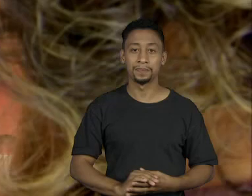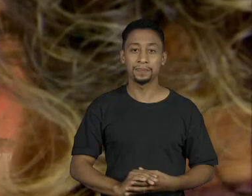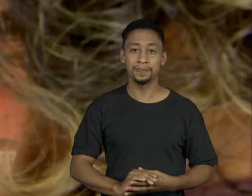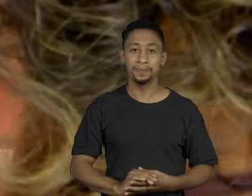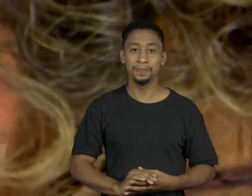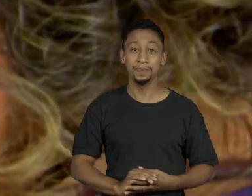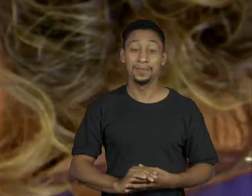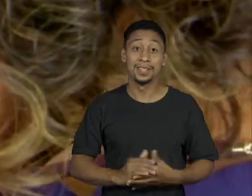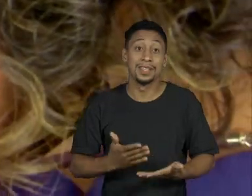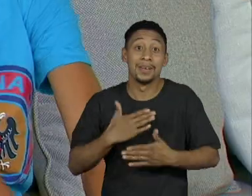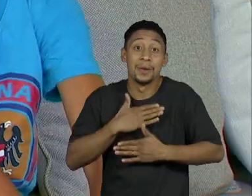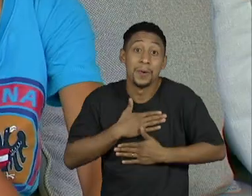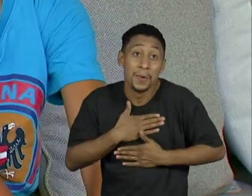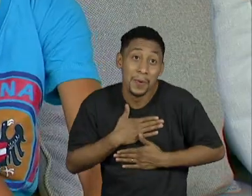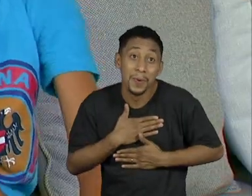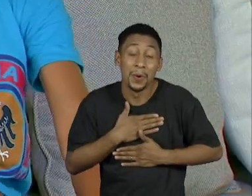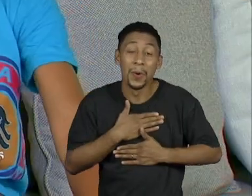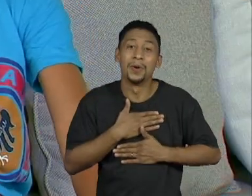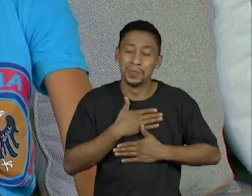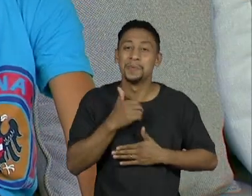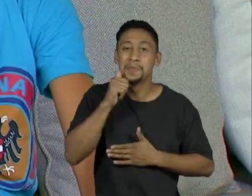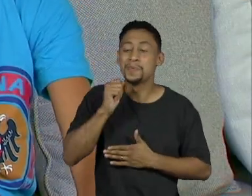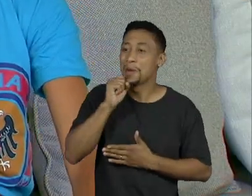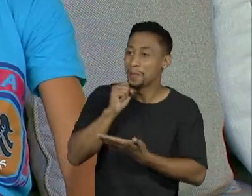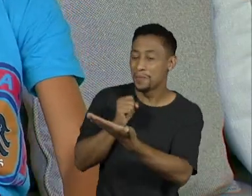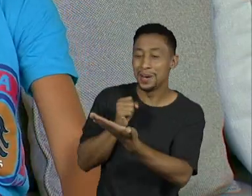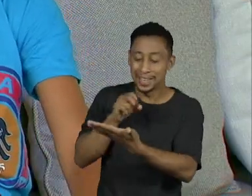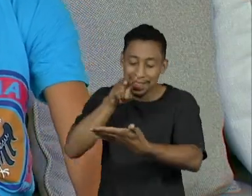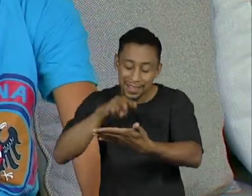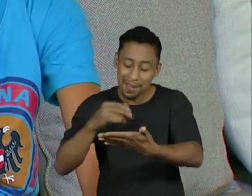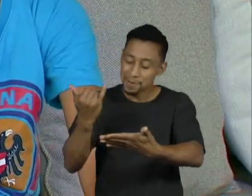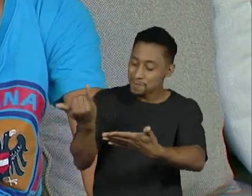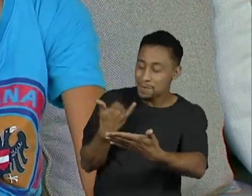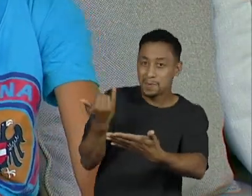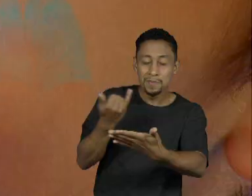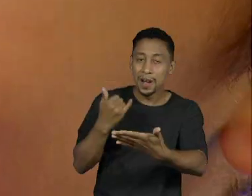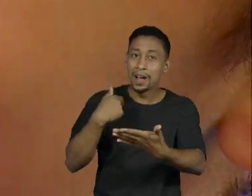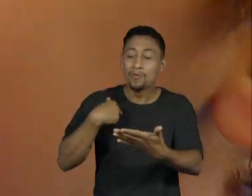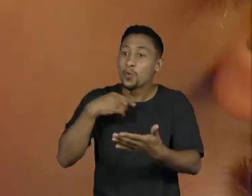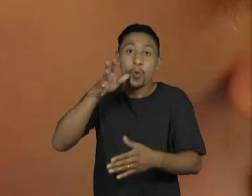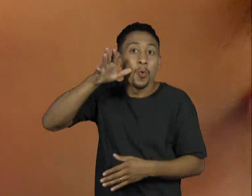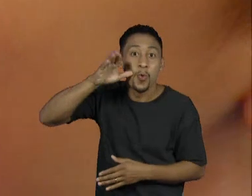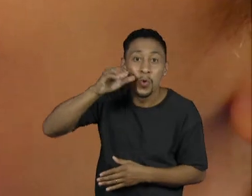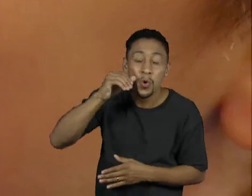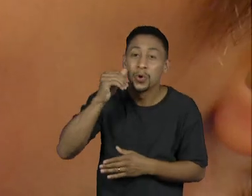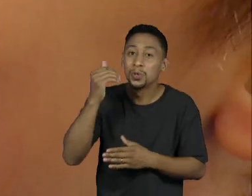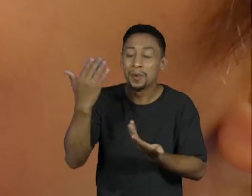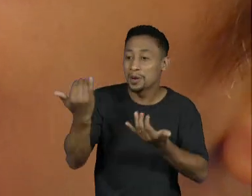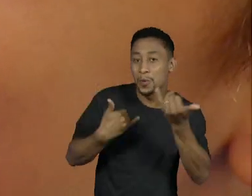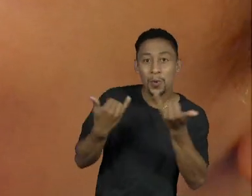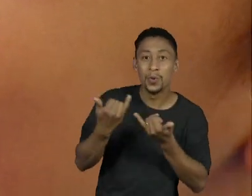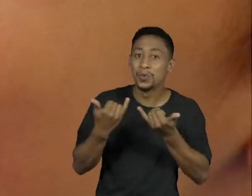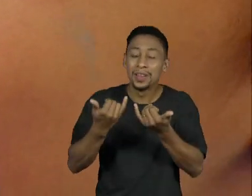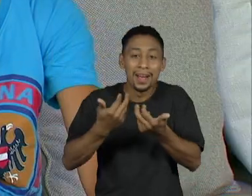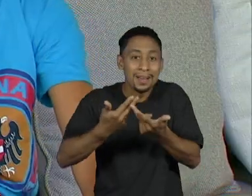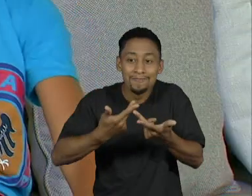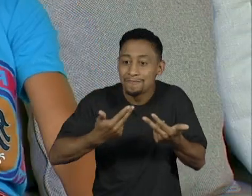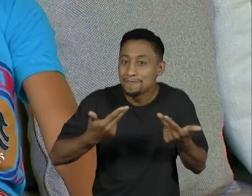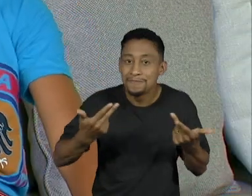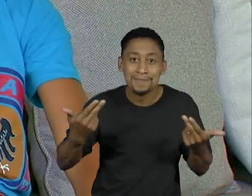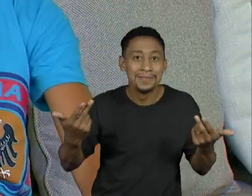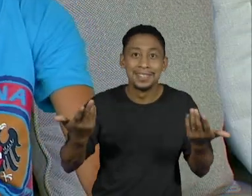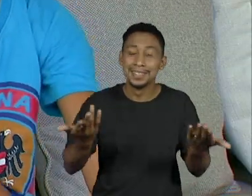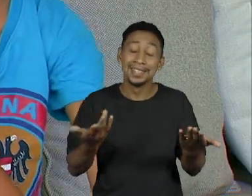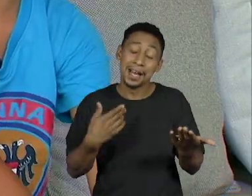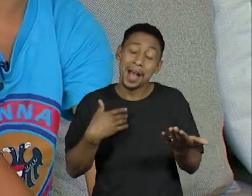Eu gosto que ela leia, que eu fico com vontade de saber a história. E aí ela, às vezes, vai